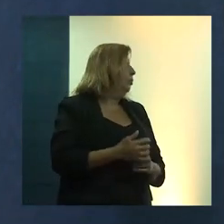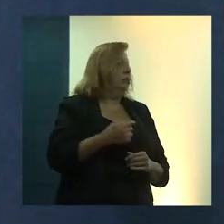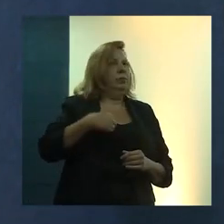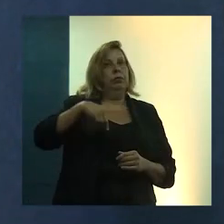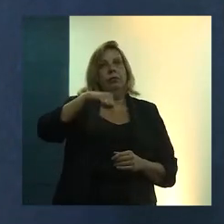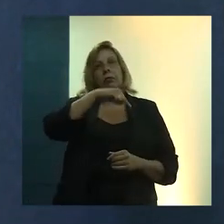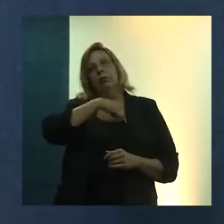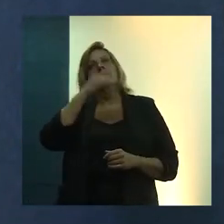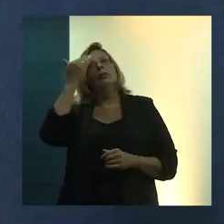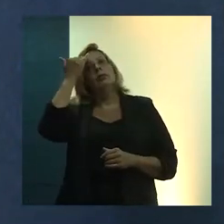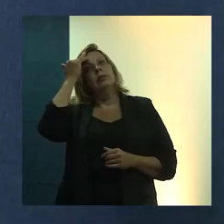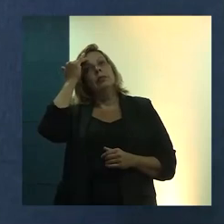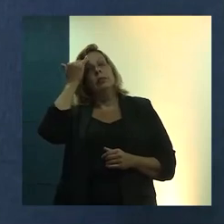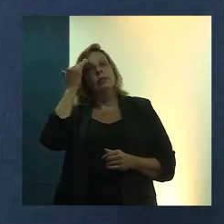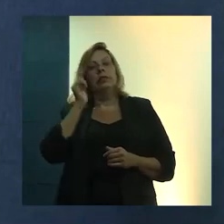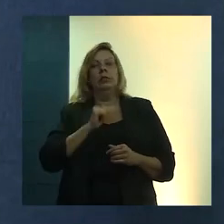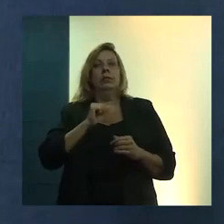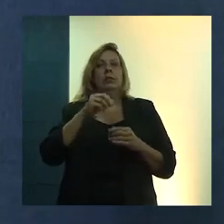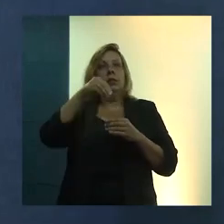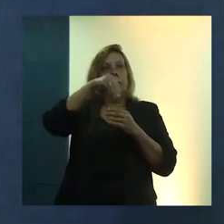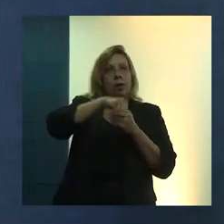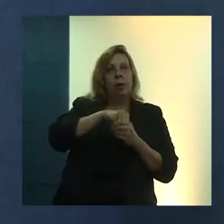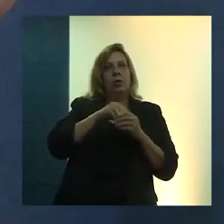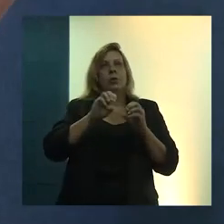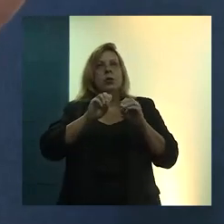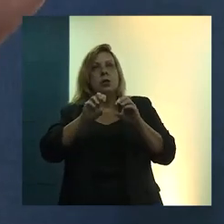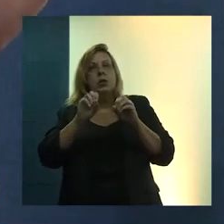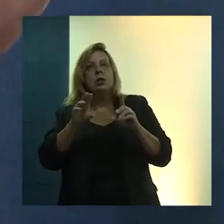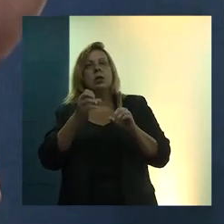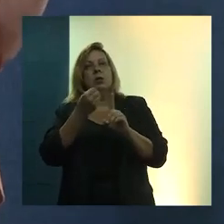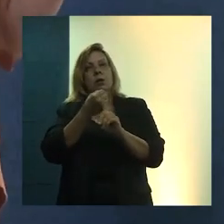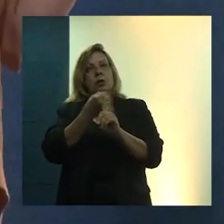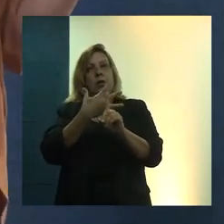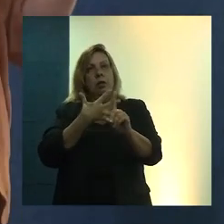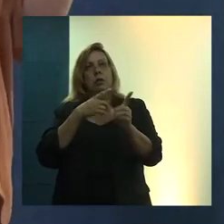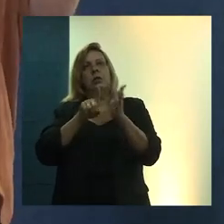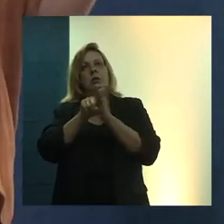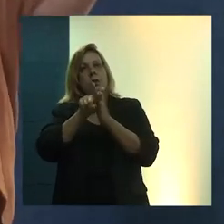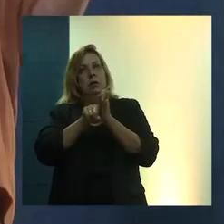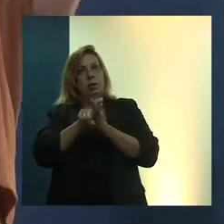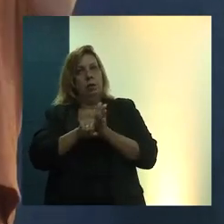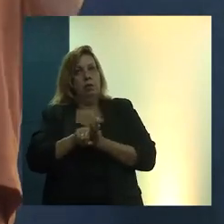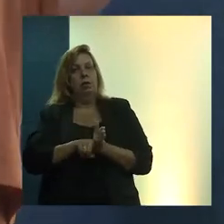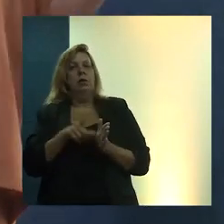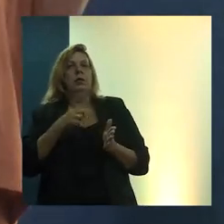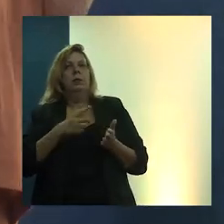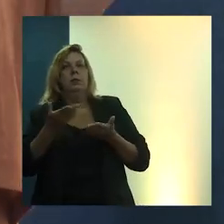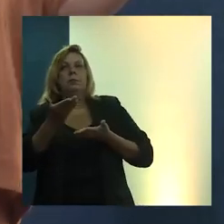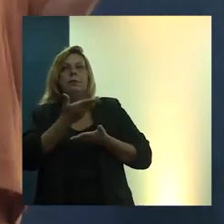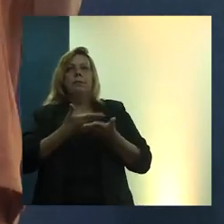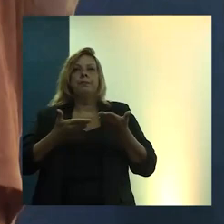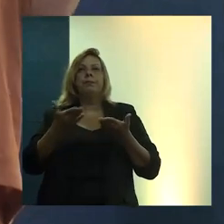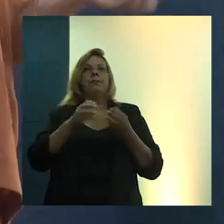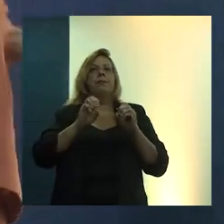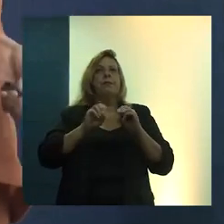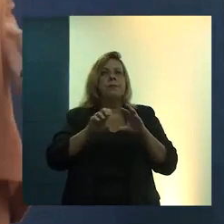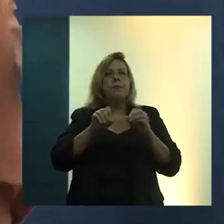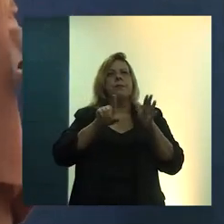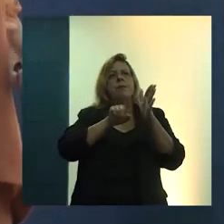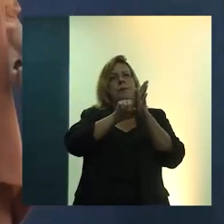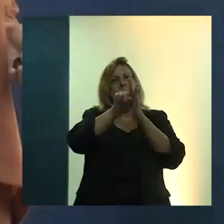um laboratório de ensino, pesquisa e extensão. E essas atividades, evidentemente, articuladas a ensino, pesquisa.